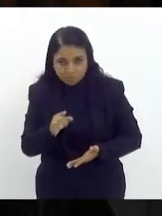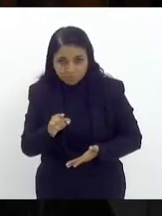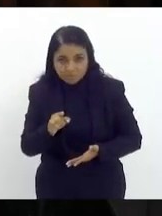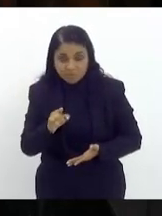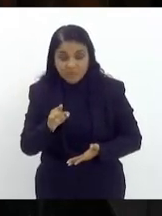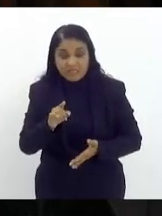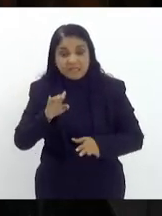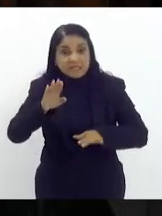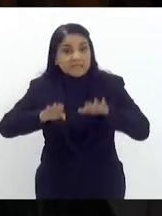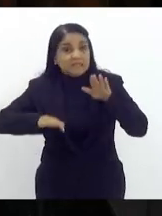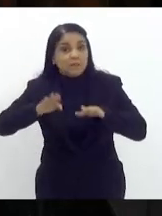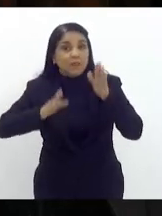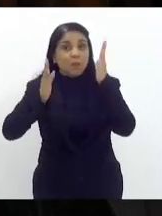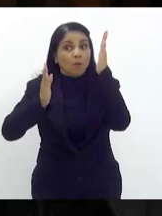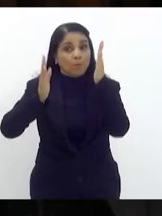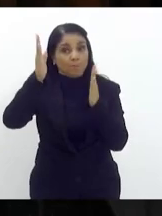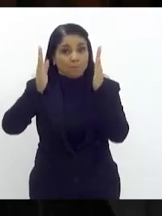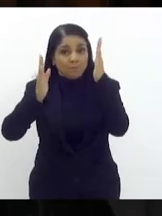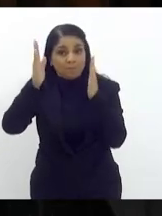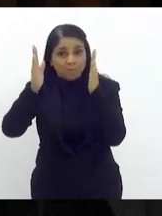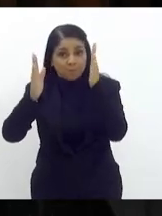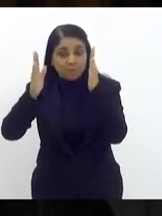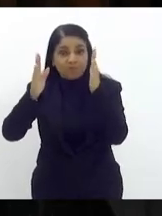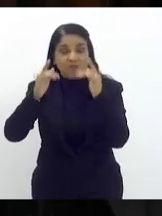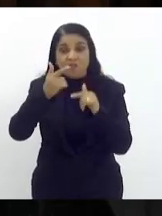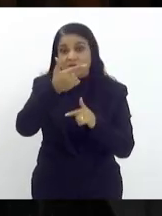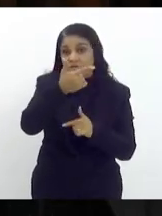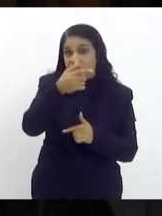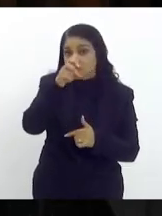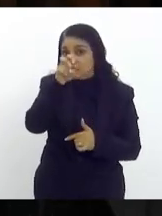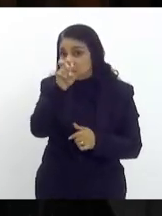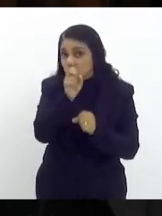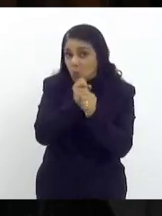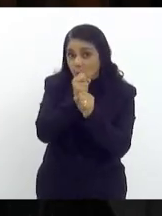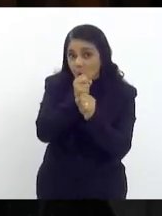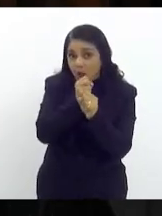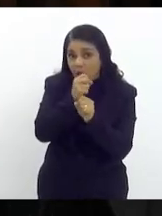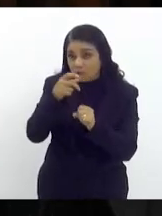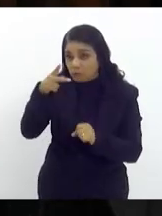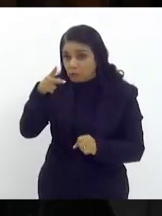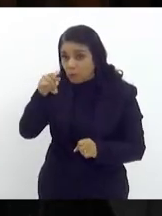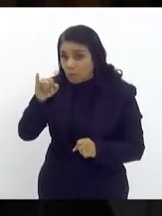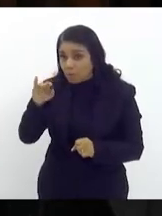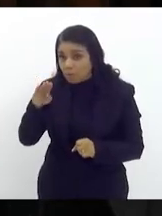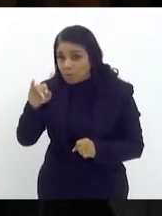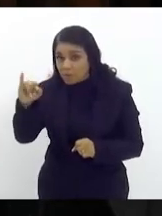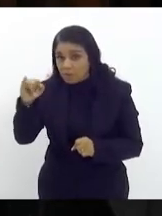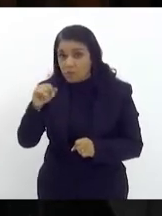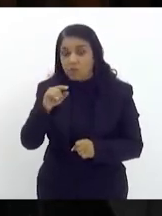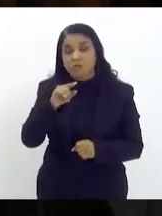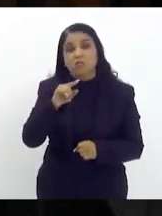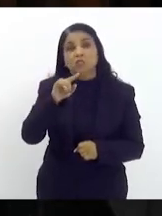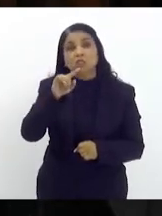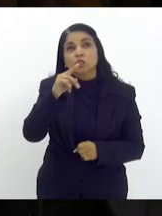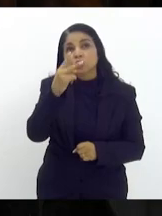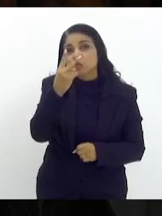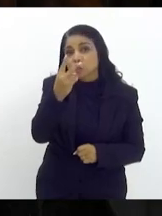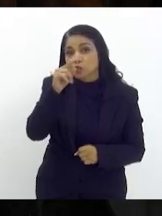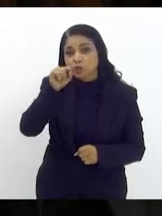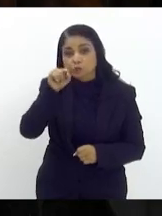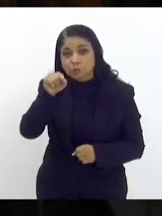período porque eu falei em 25 anos o PIB cresceu brasileiro 2.14